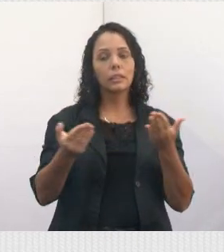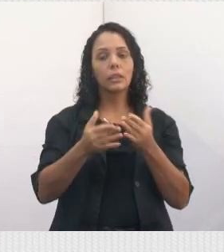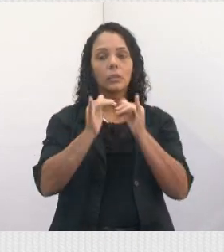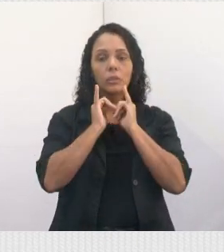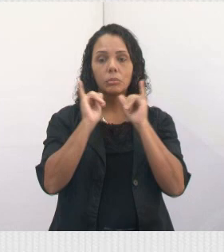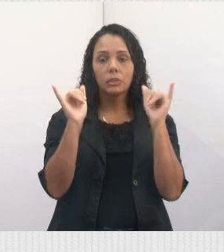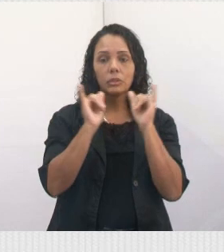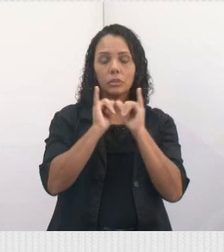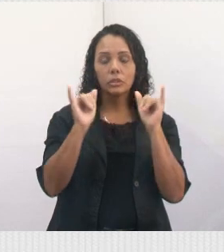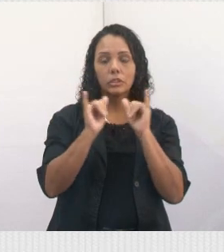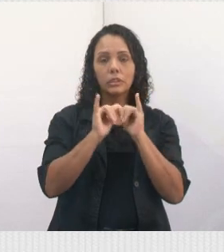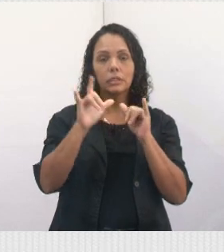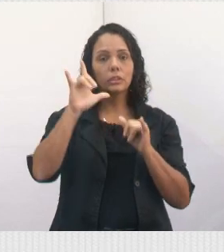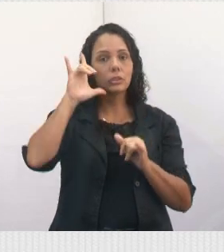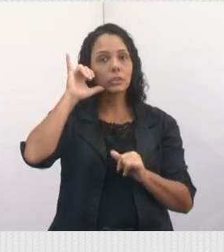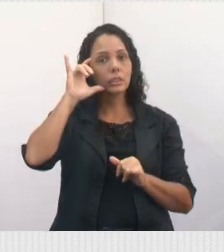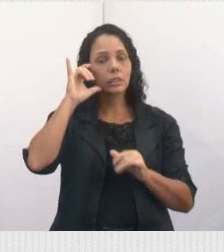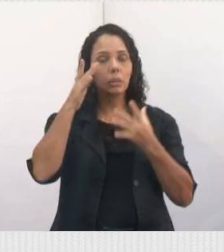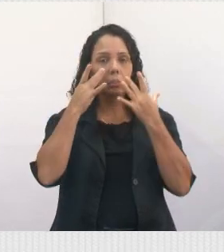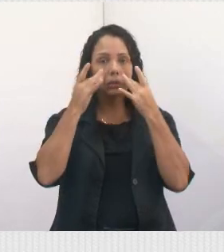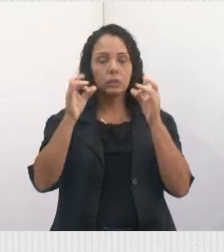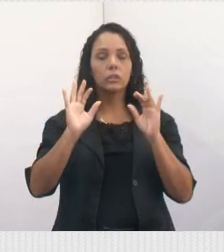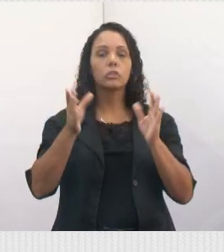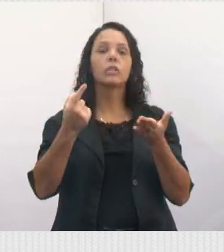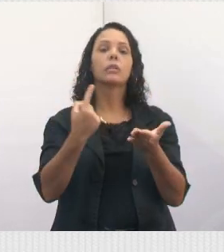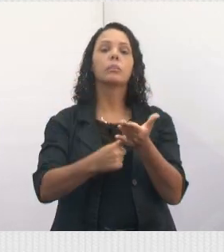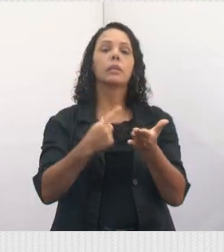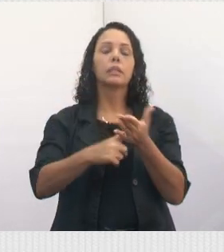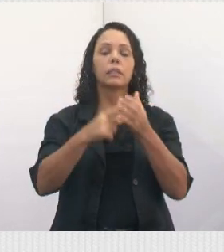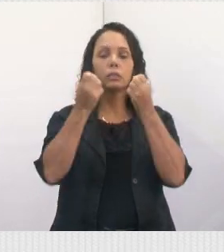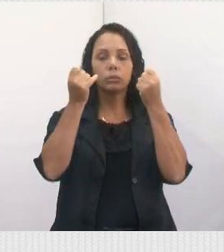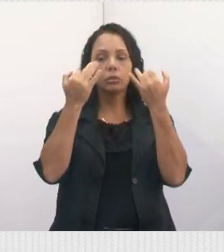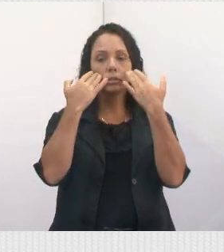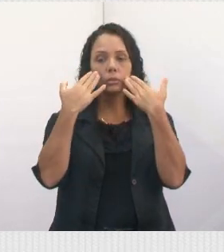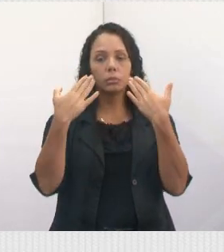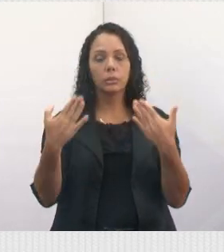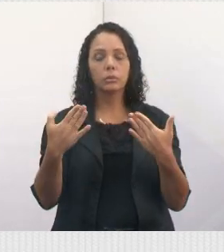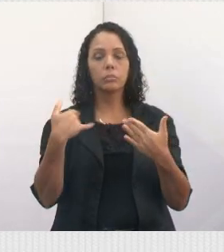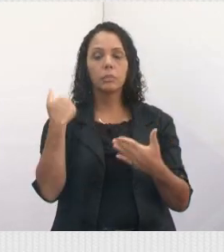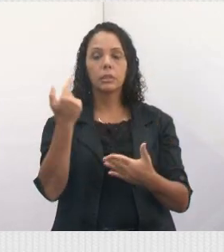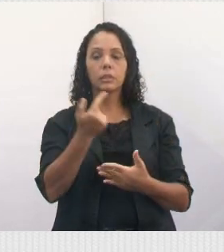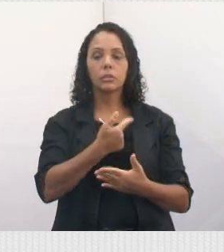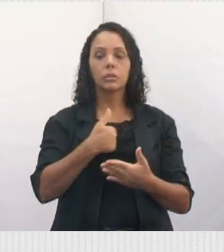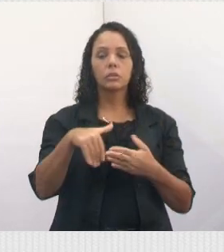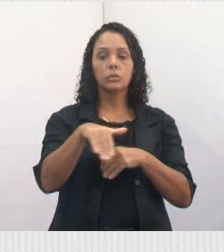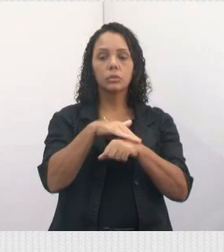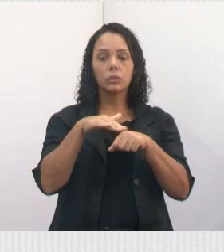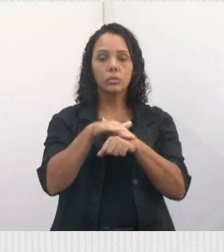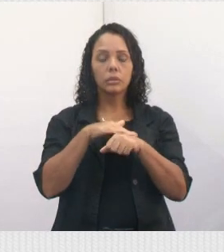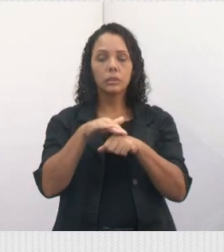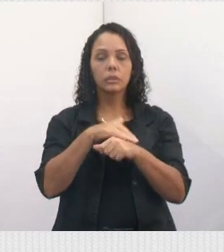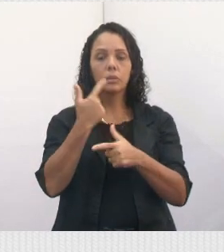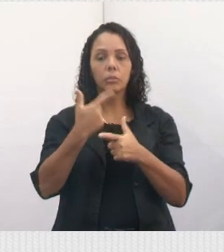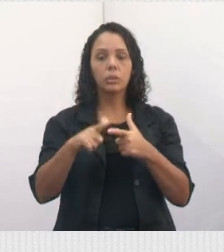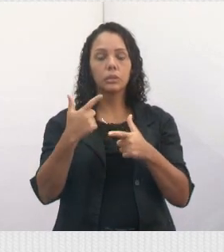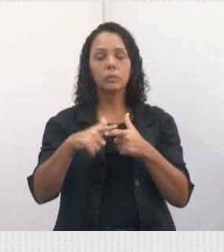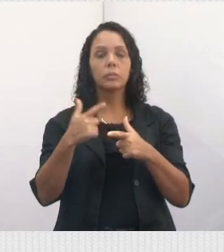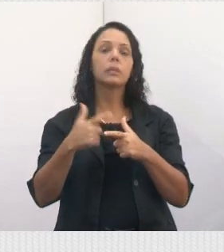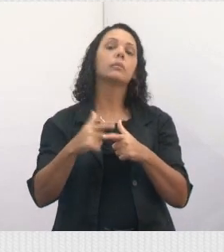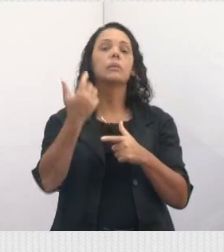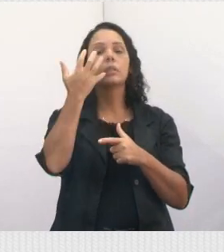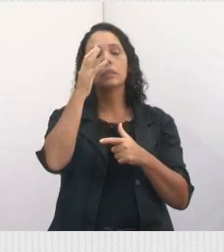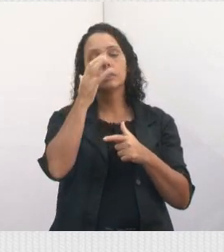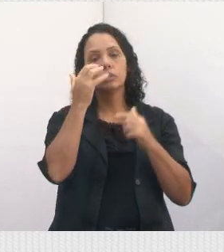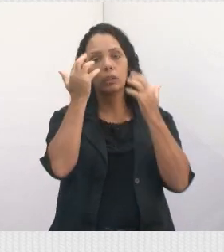e fique ligado no meu Instagram. já está marcada uma audiência pública para nós discutirmos o problema dos animais de grande porte